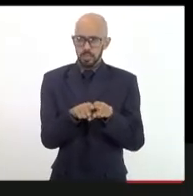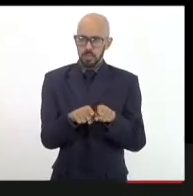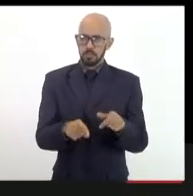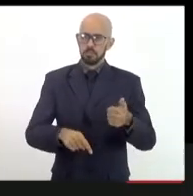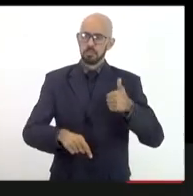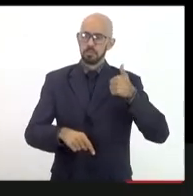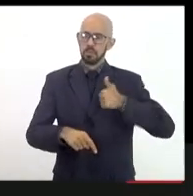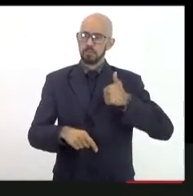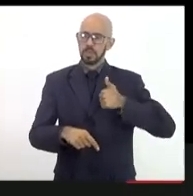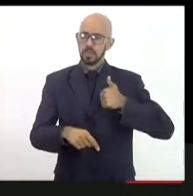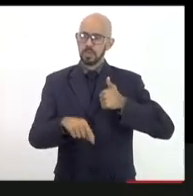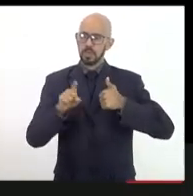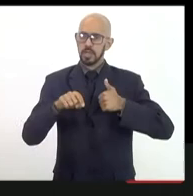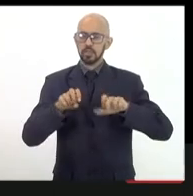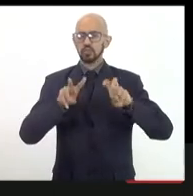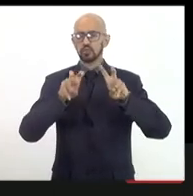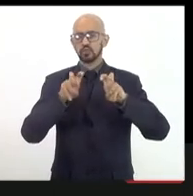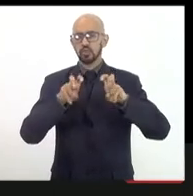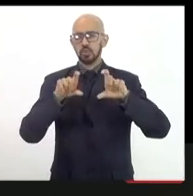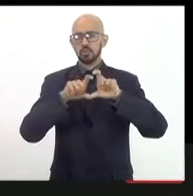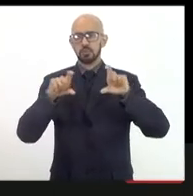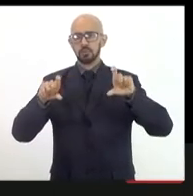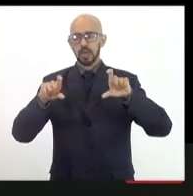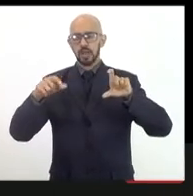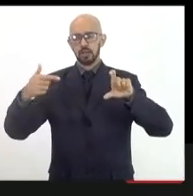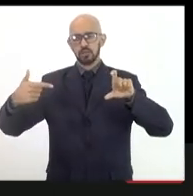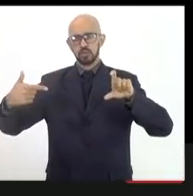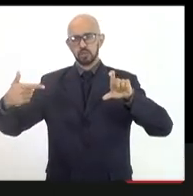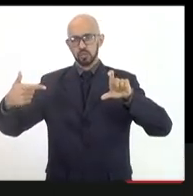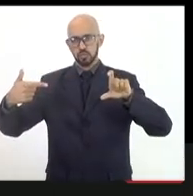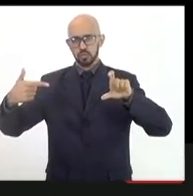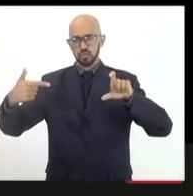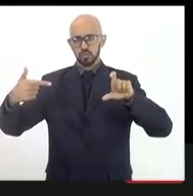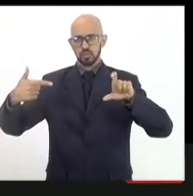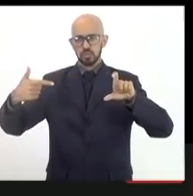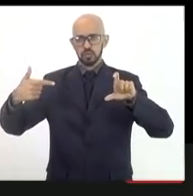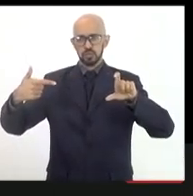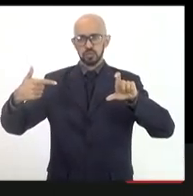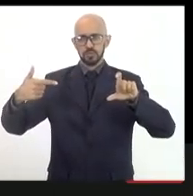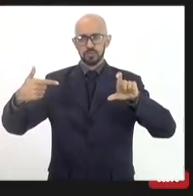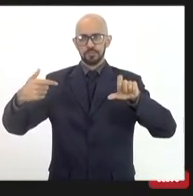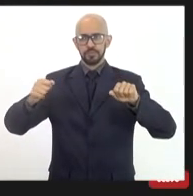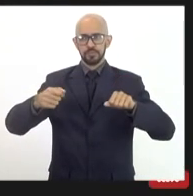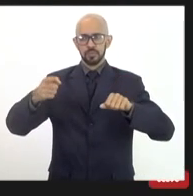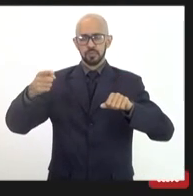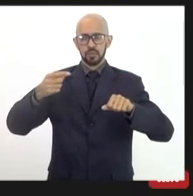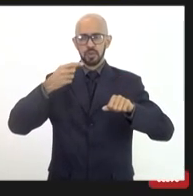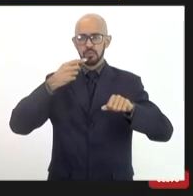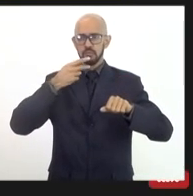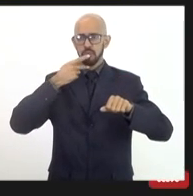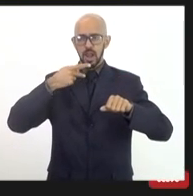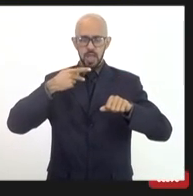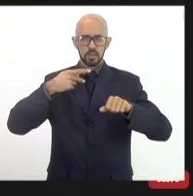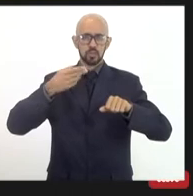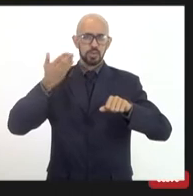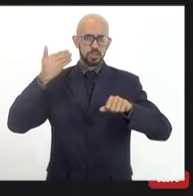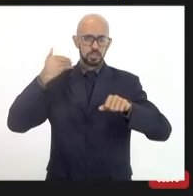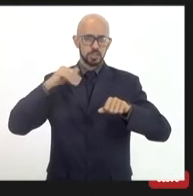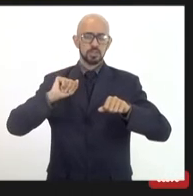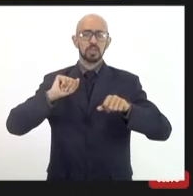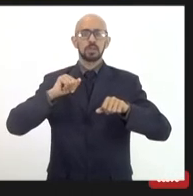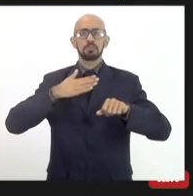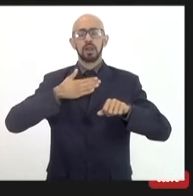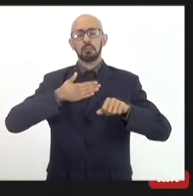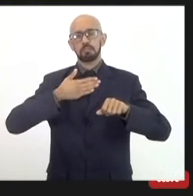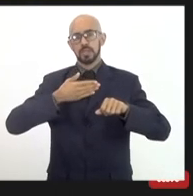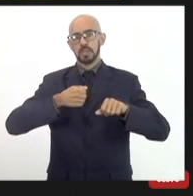ao parágrafo que eu comentou. Aqui eu acho que também valeria a